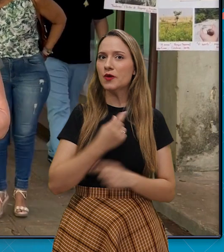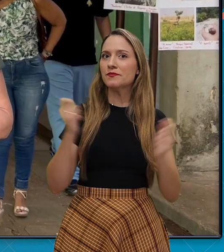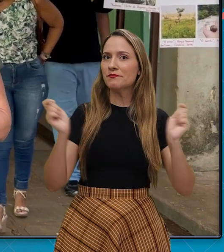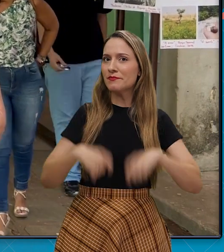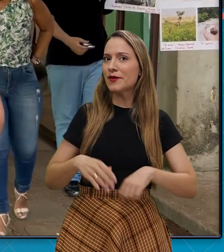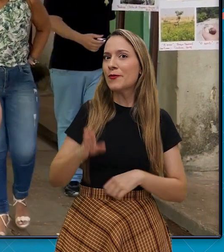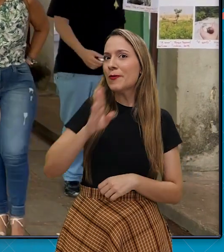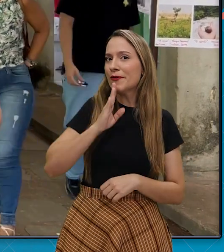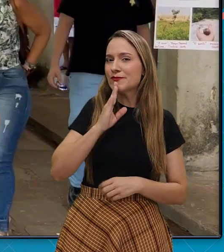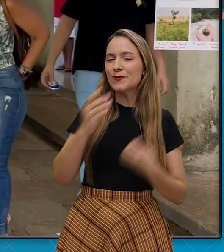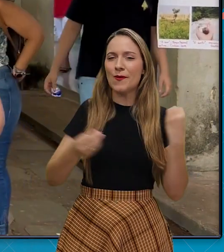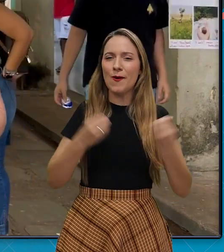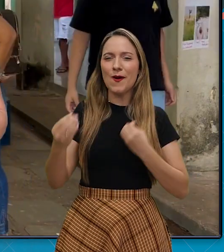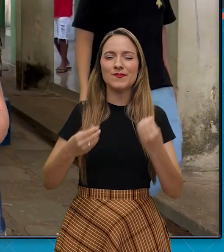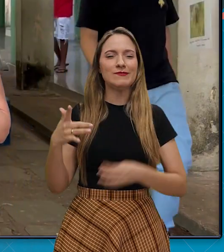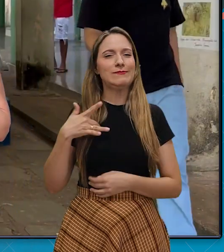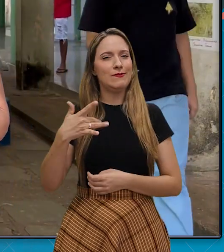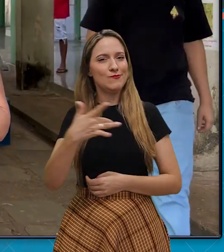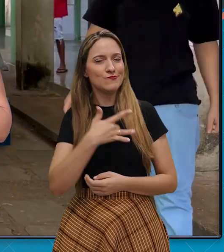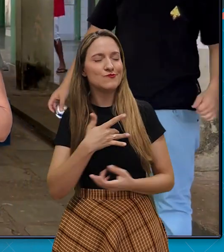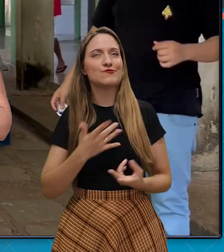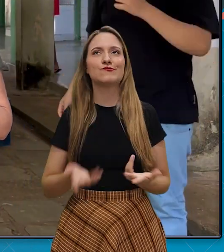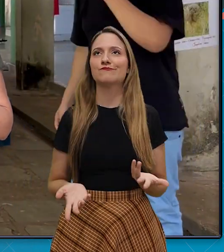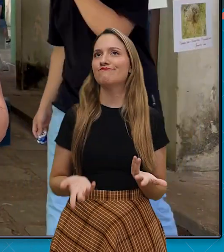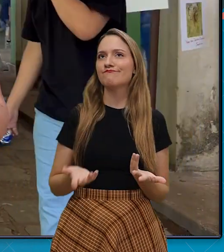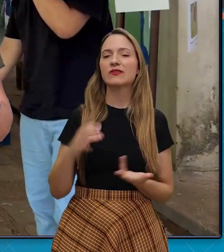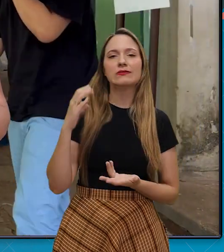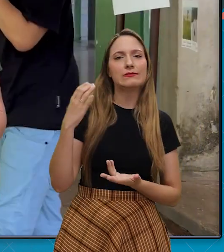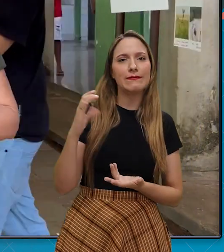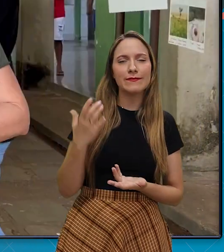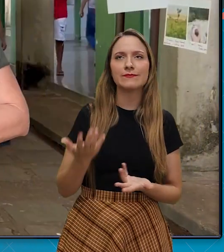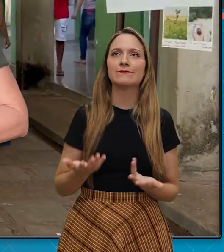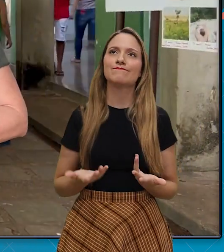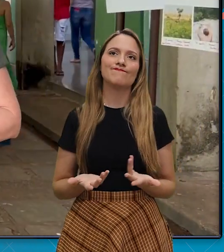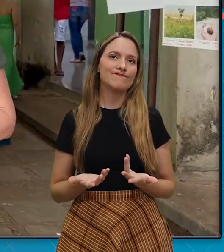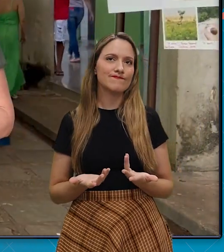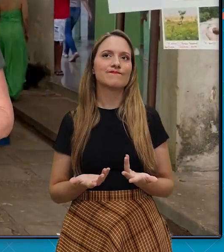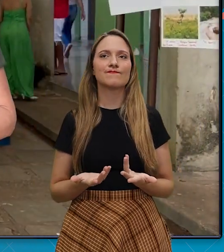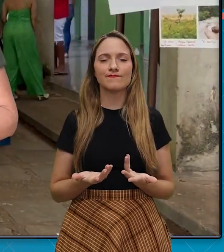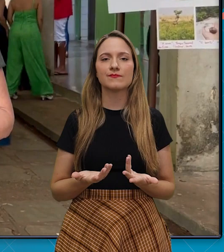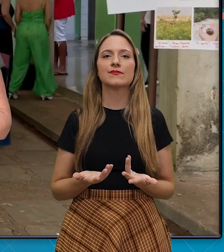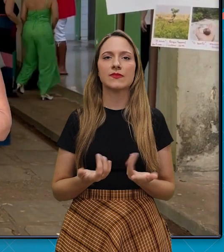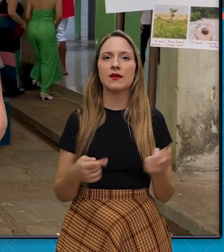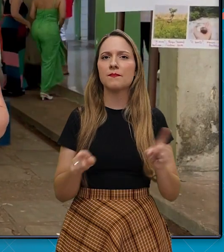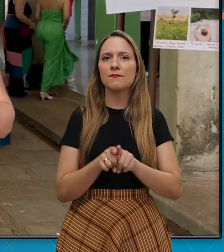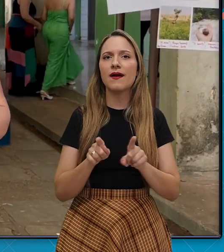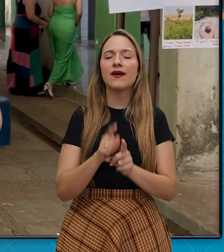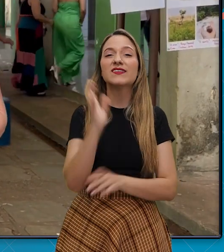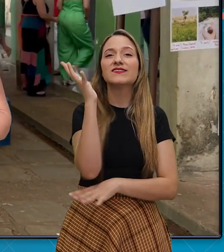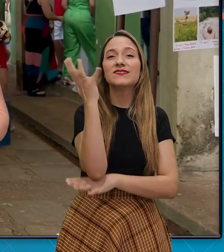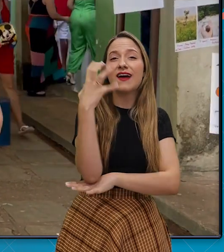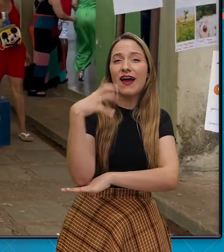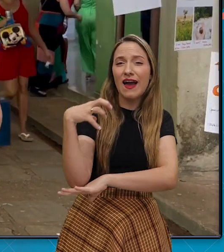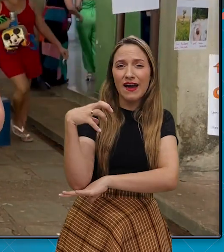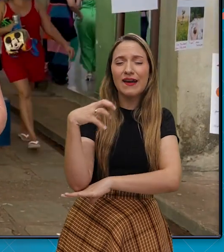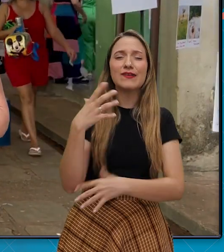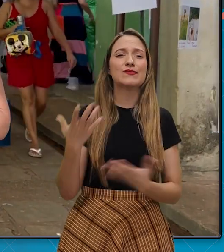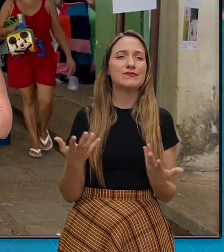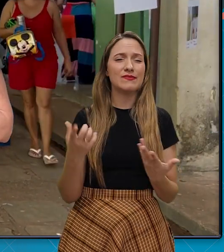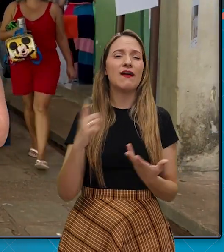conhecendo sobre saúde, sobre ciência, sobre o Cerrado.